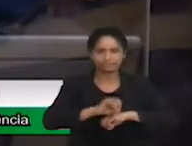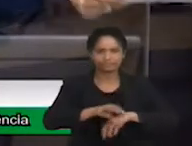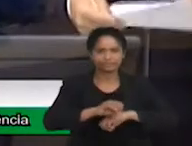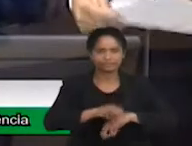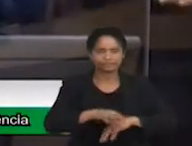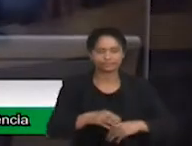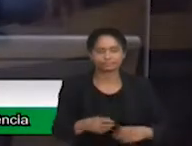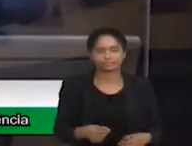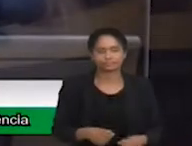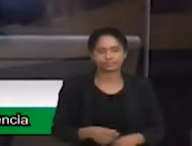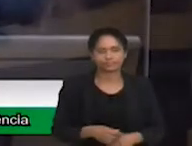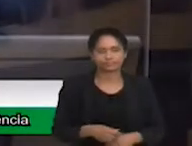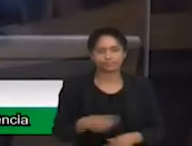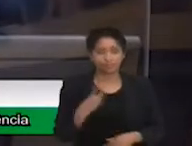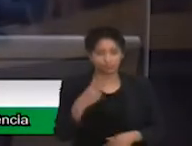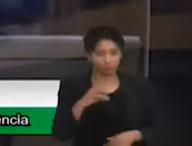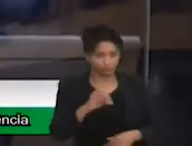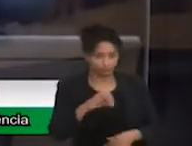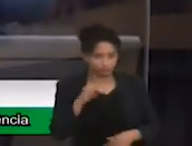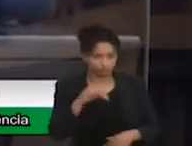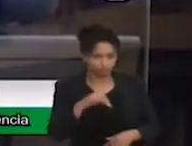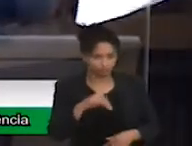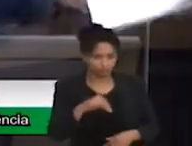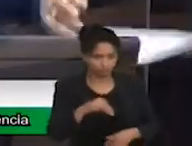Você tem 20 minutos também, Erika?